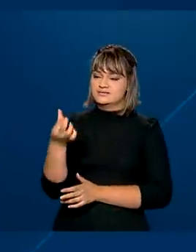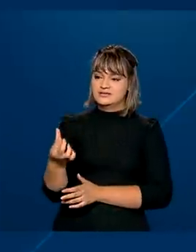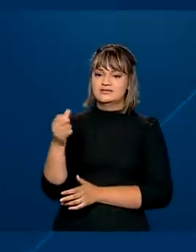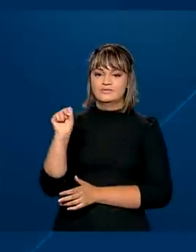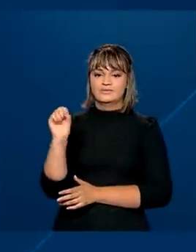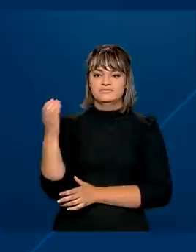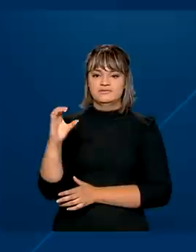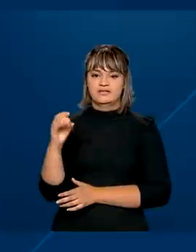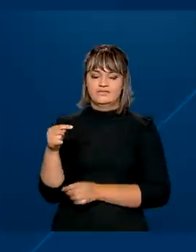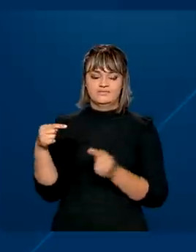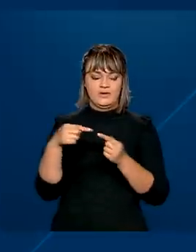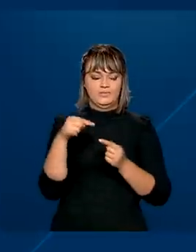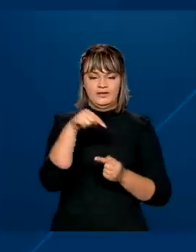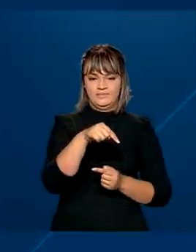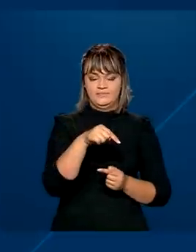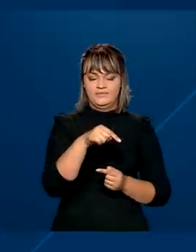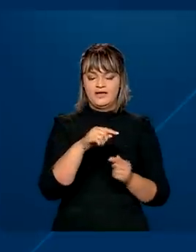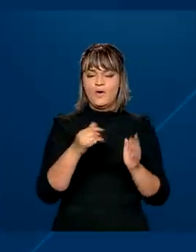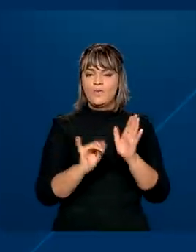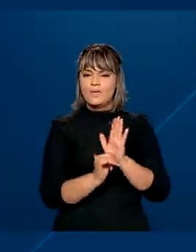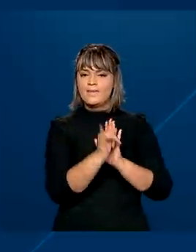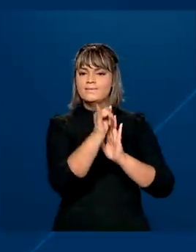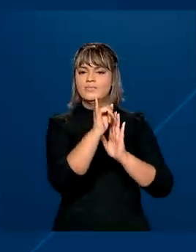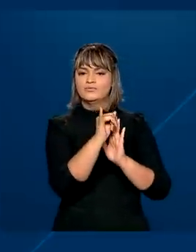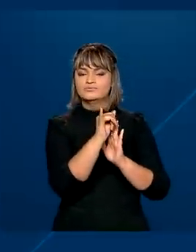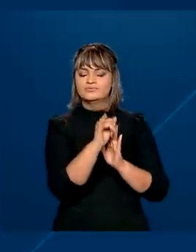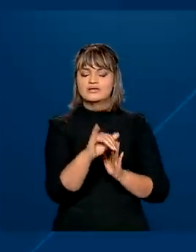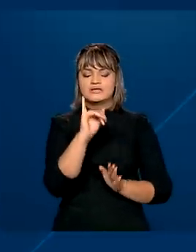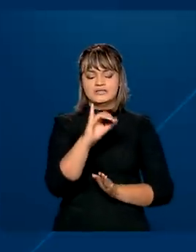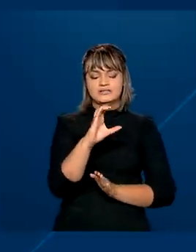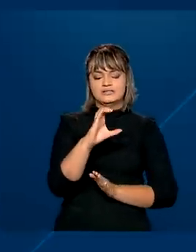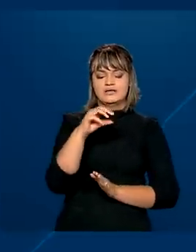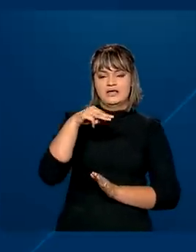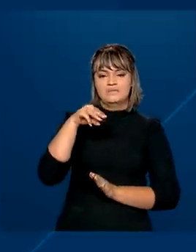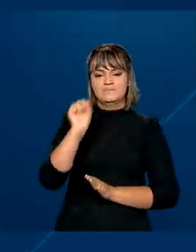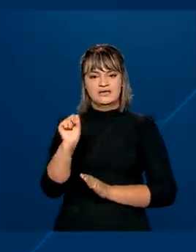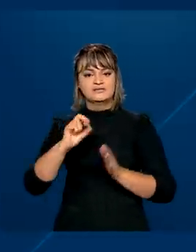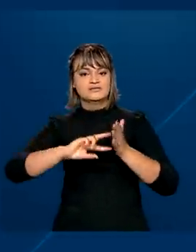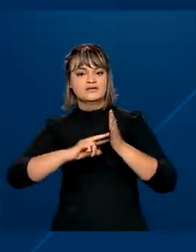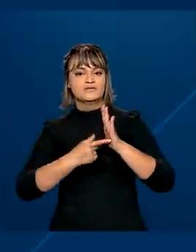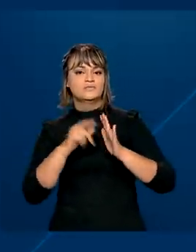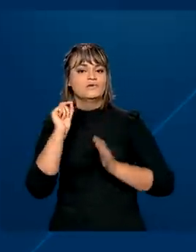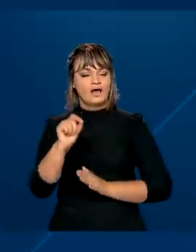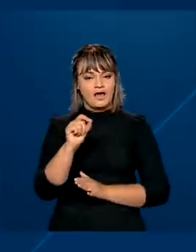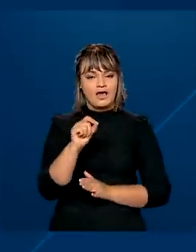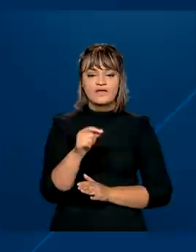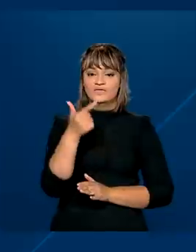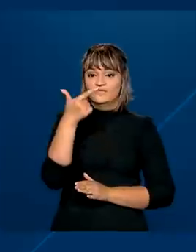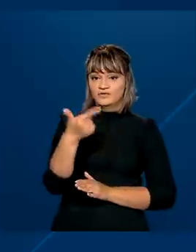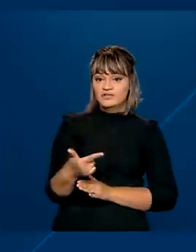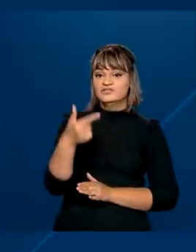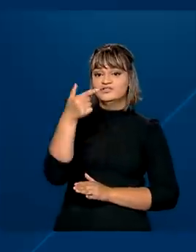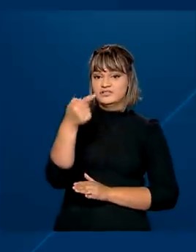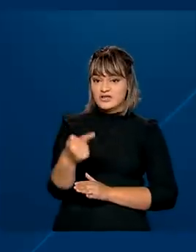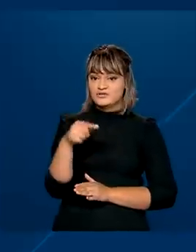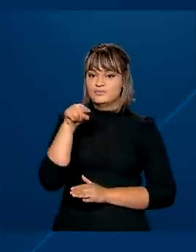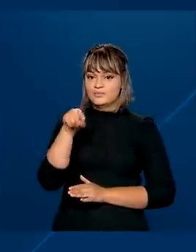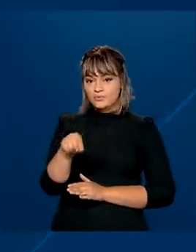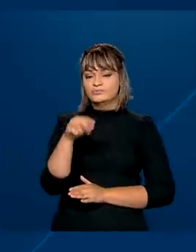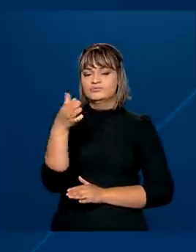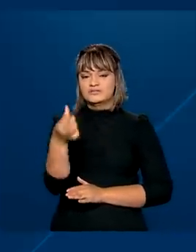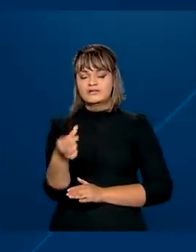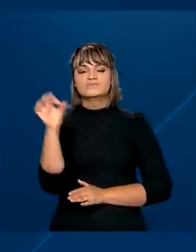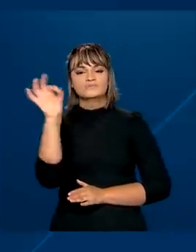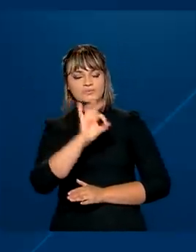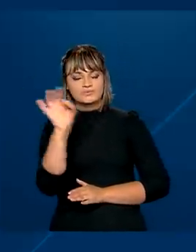O imposto estadual ICMS representa, em média,,6